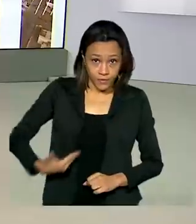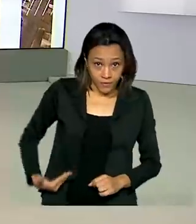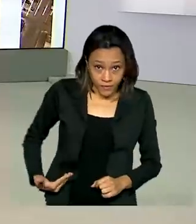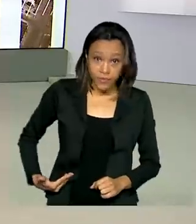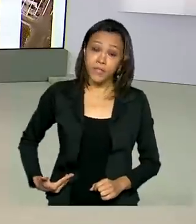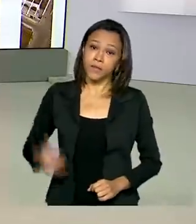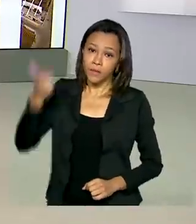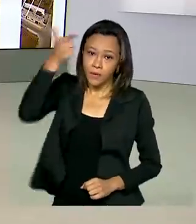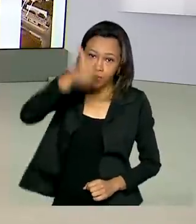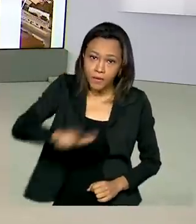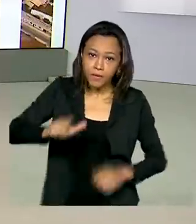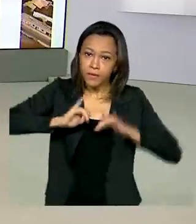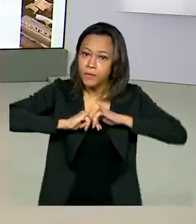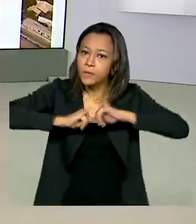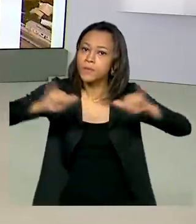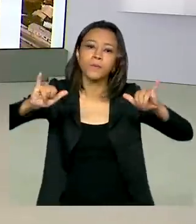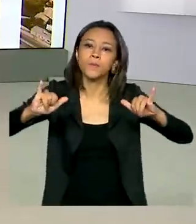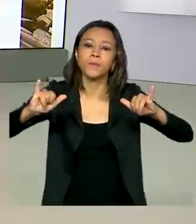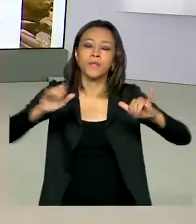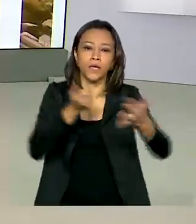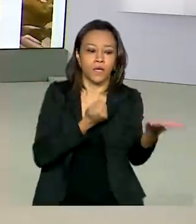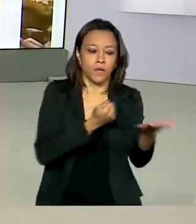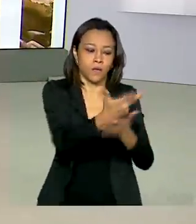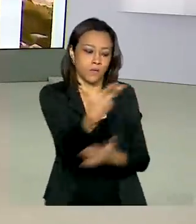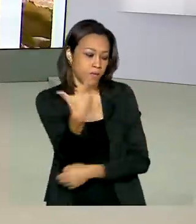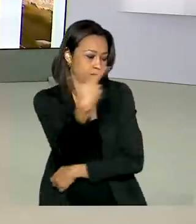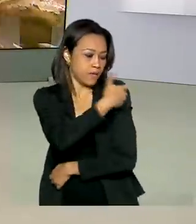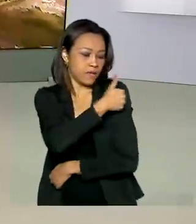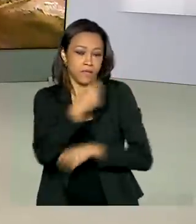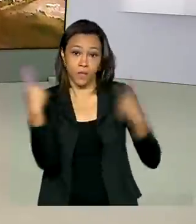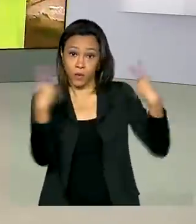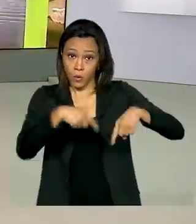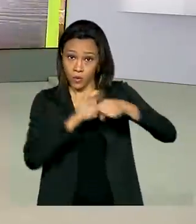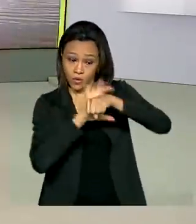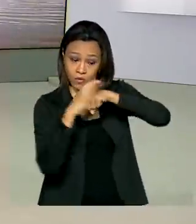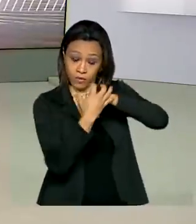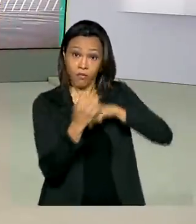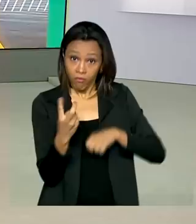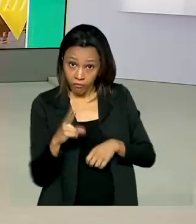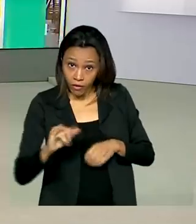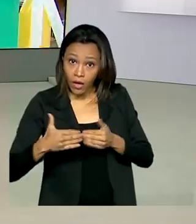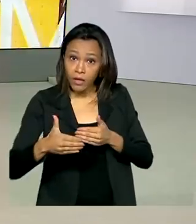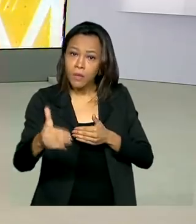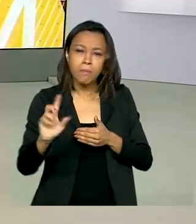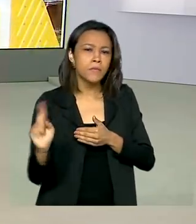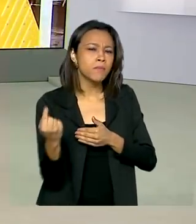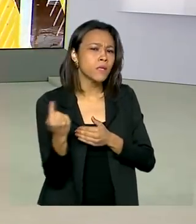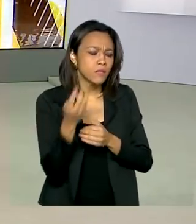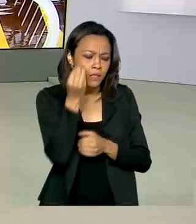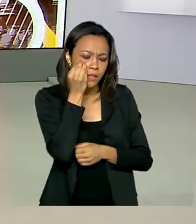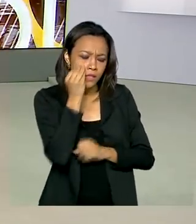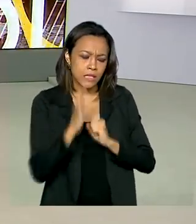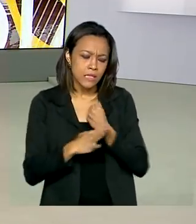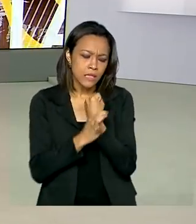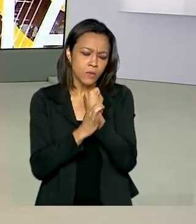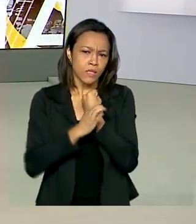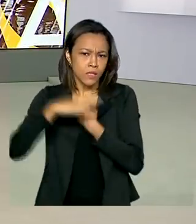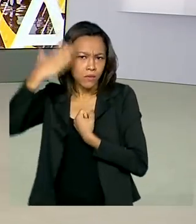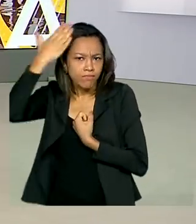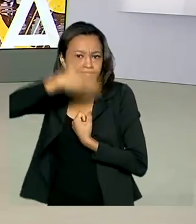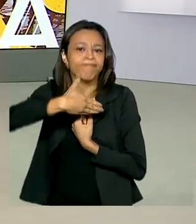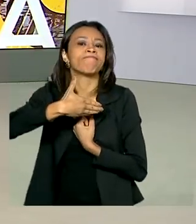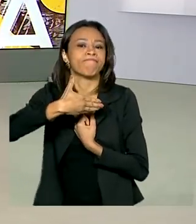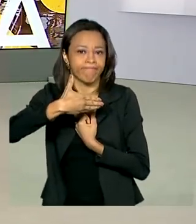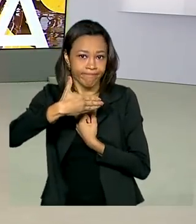nesta quarta-feira que a compra de vacinas contra a Covid-19 só será feita após a segurança e eficácia comprovadas.